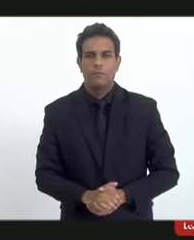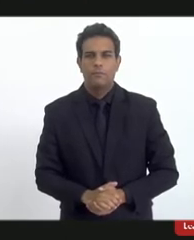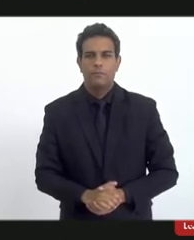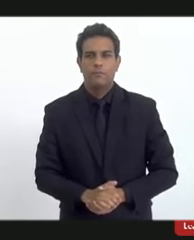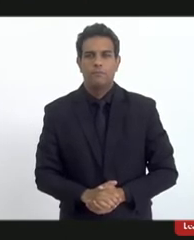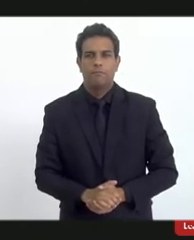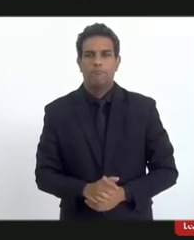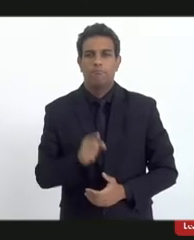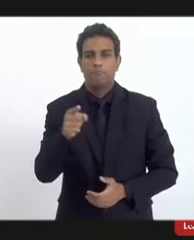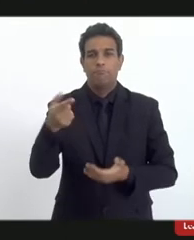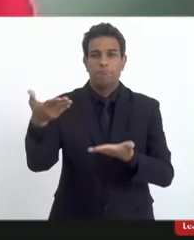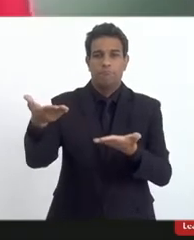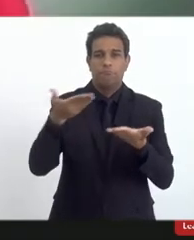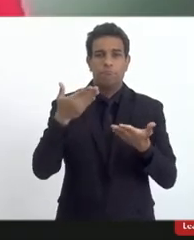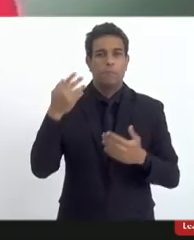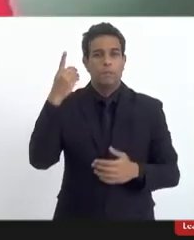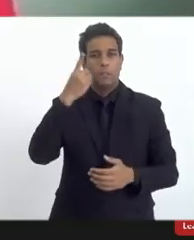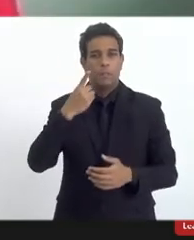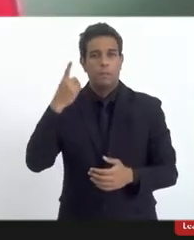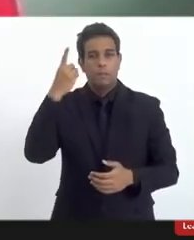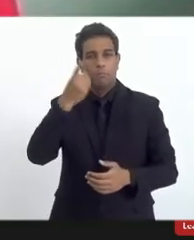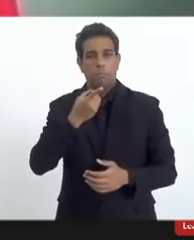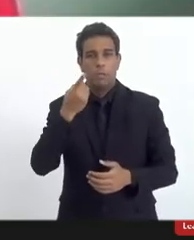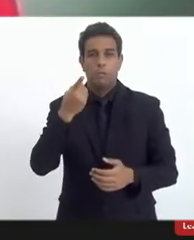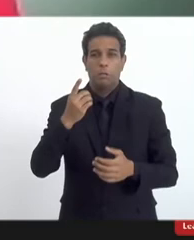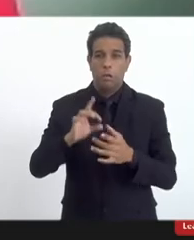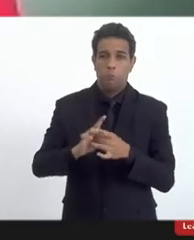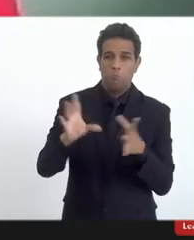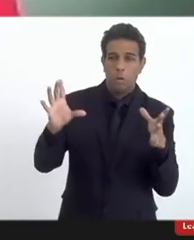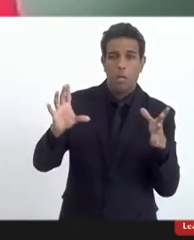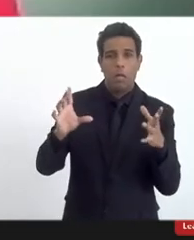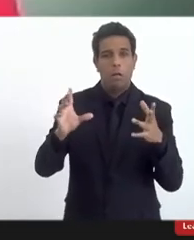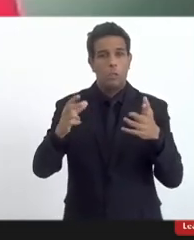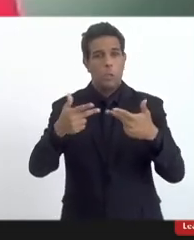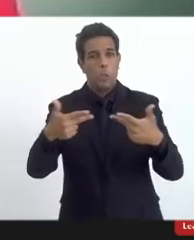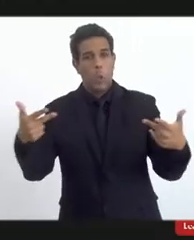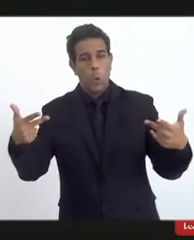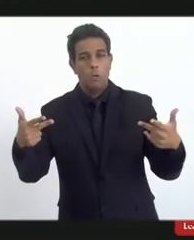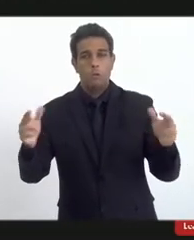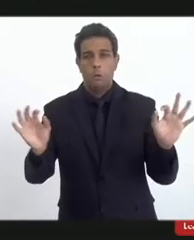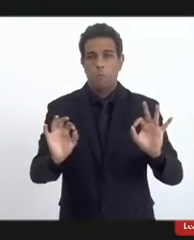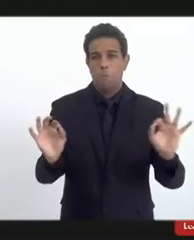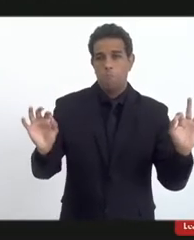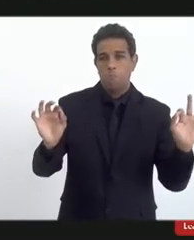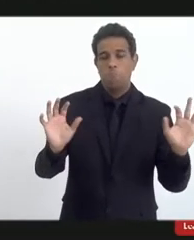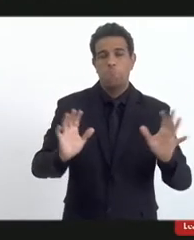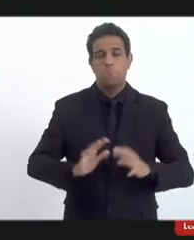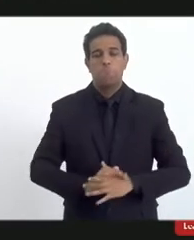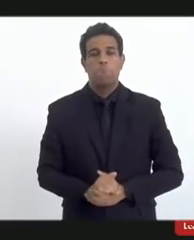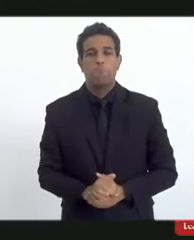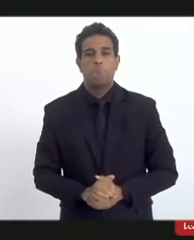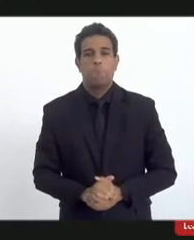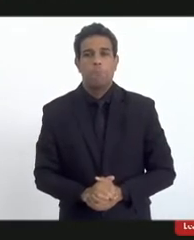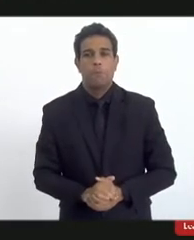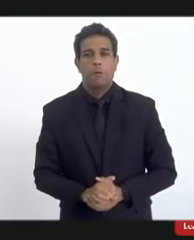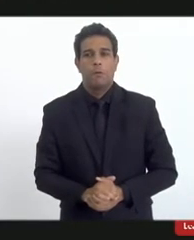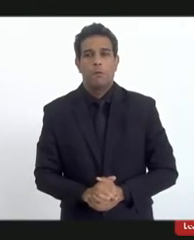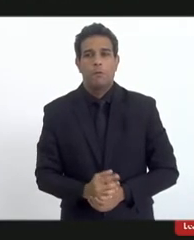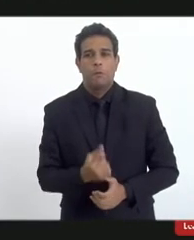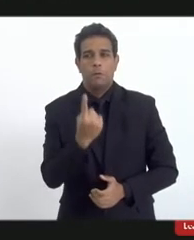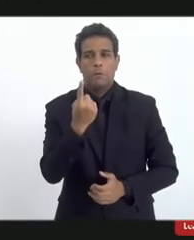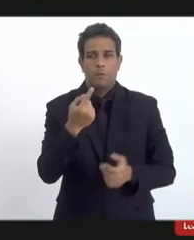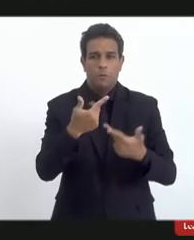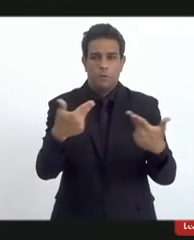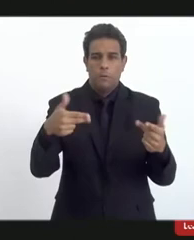...indagar o deputado Noel de Carvalho, se deseja fazer alguma manifestação. Meu único comentário,